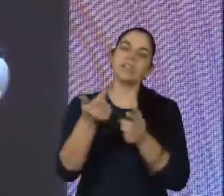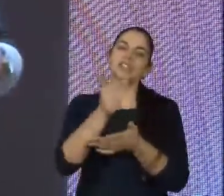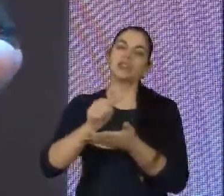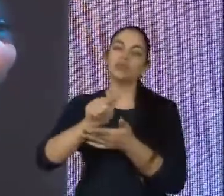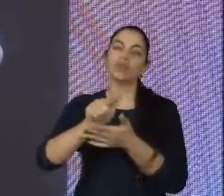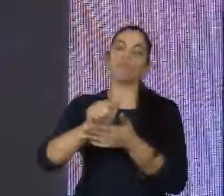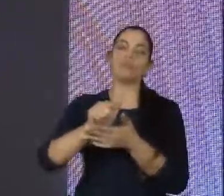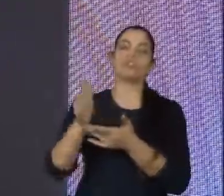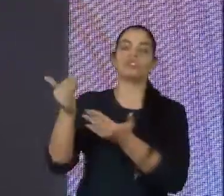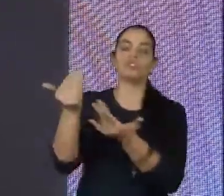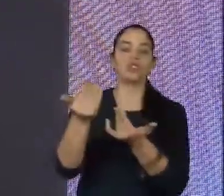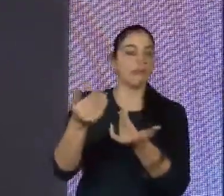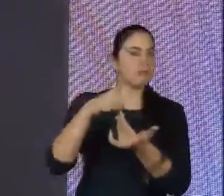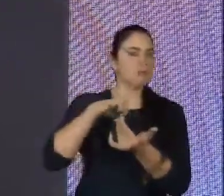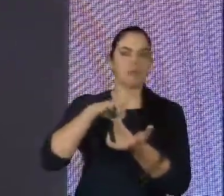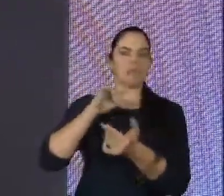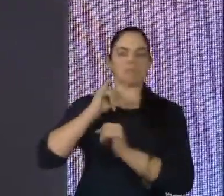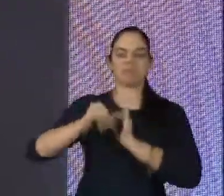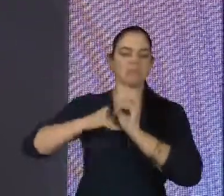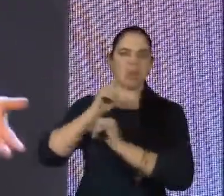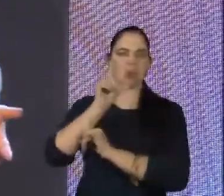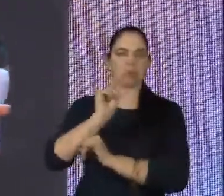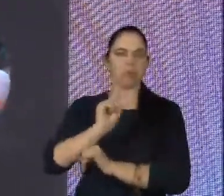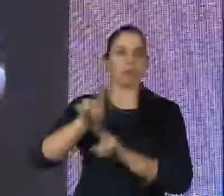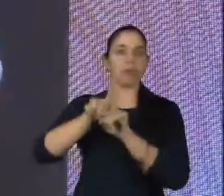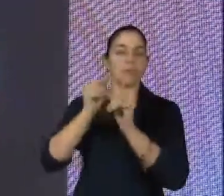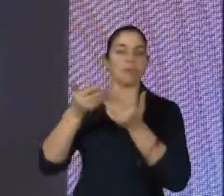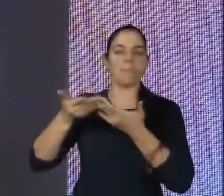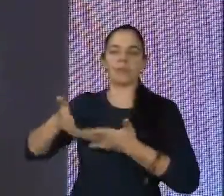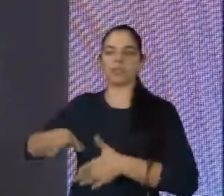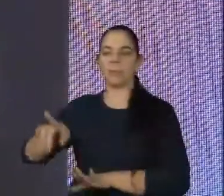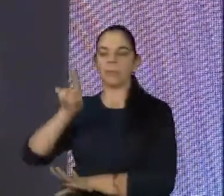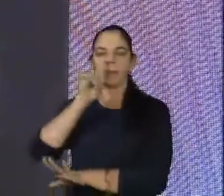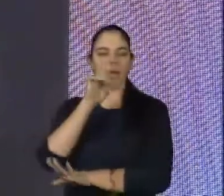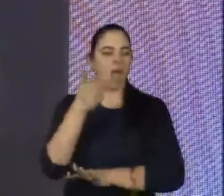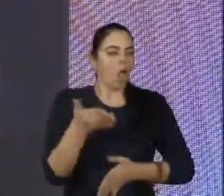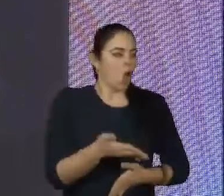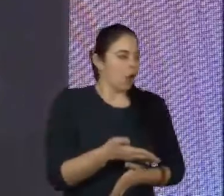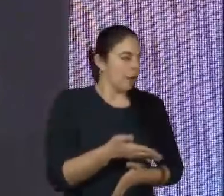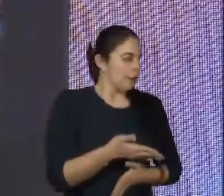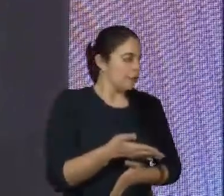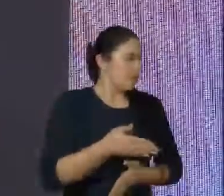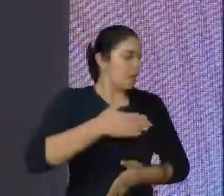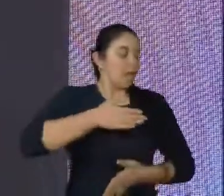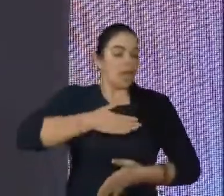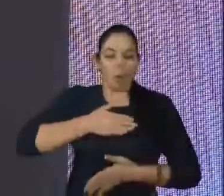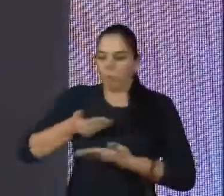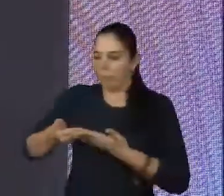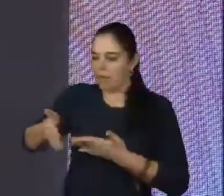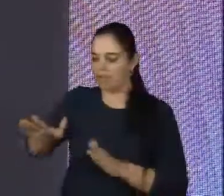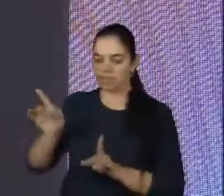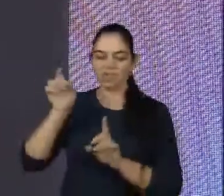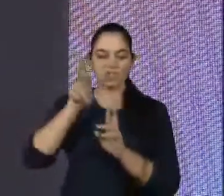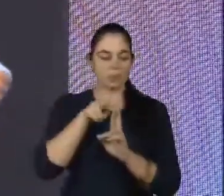adolescência, que também ainda não tinha tanta internet, assim, eu perdi minha mãe e eu fiquei pensando, e agora, né? Eu perdi a referência que eu tinha de